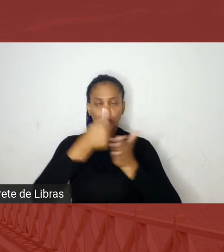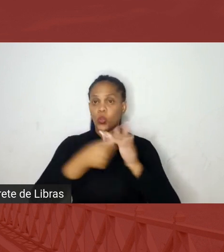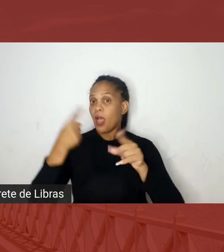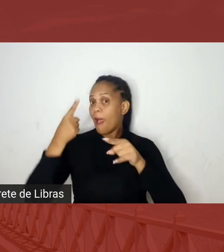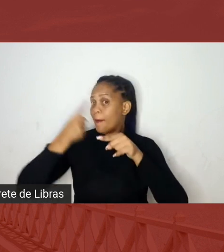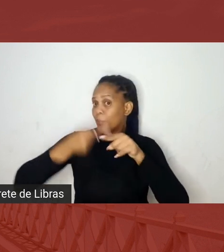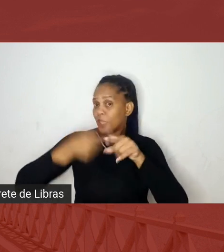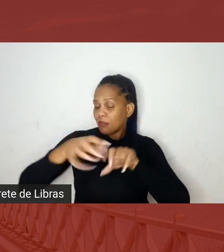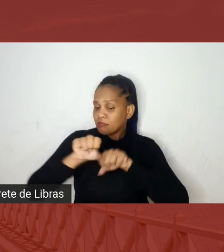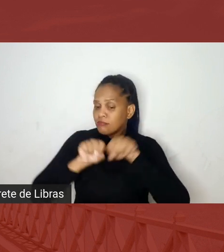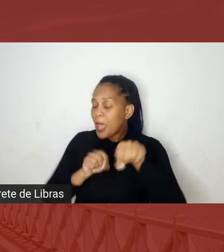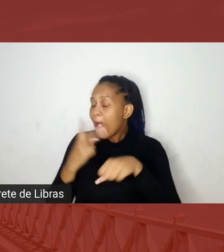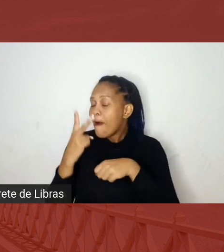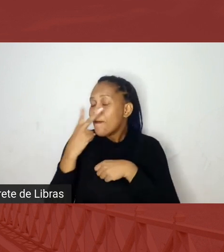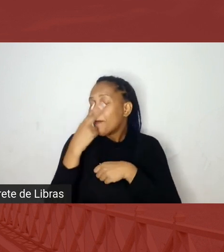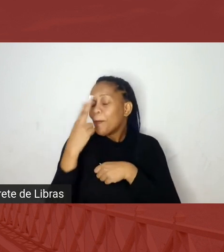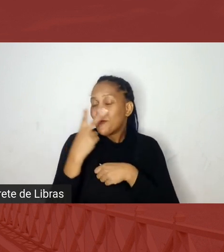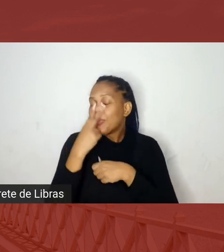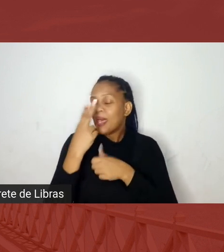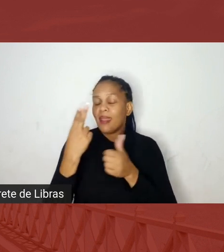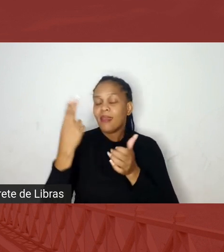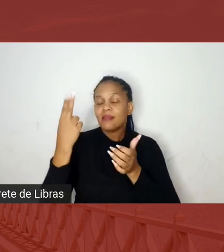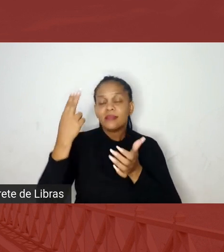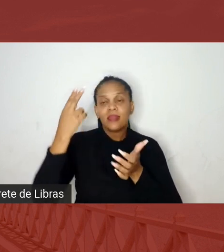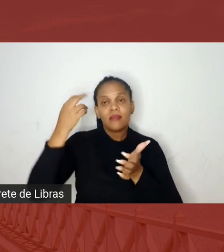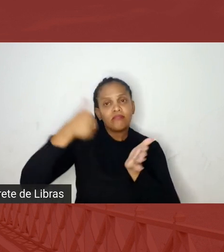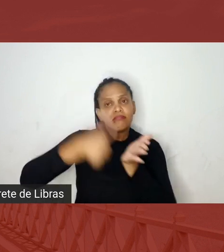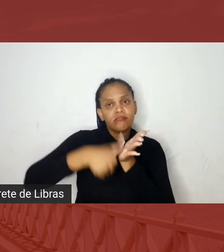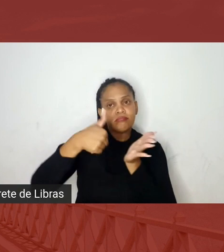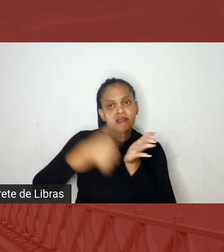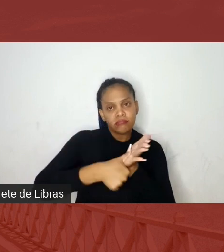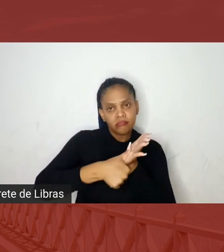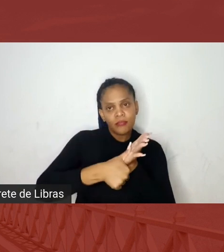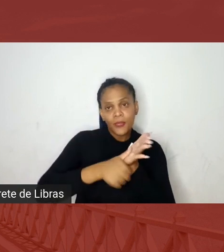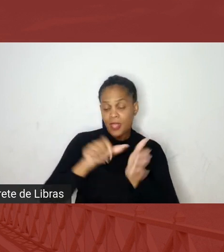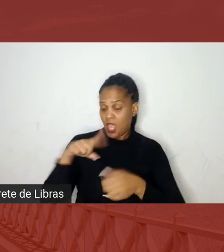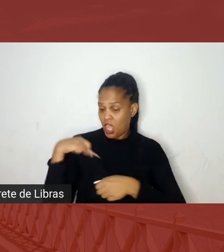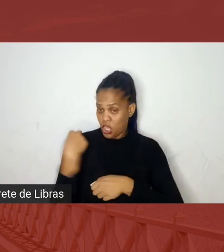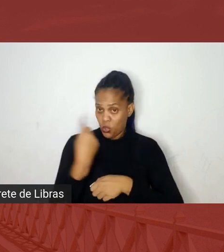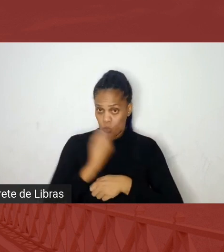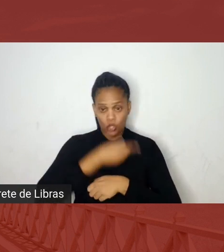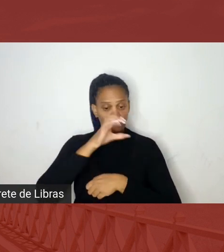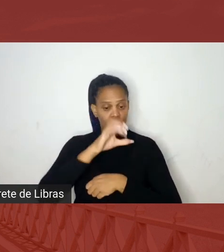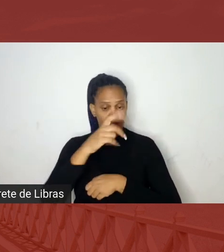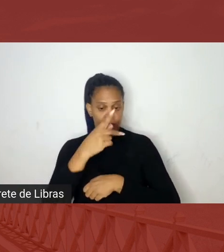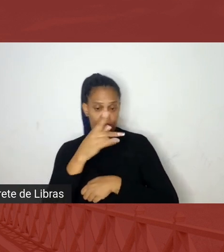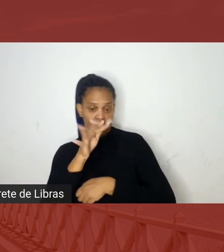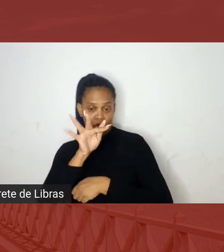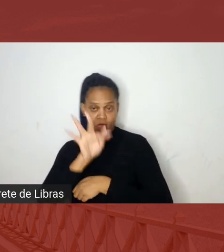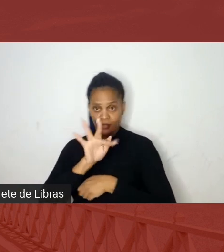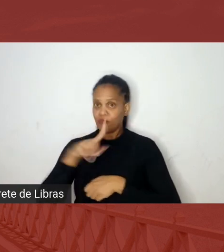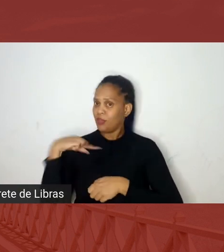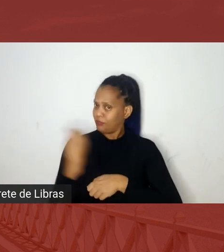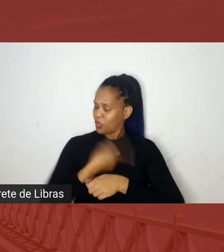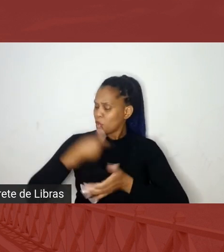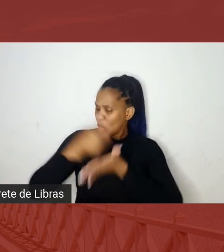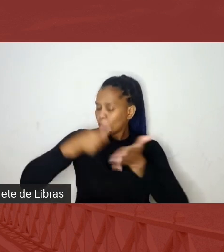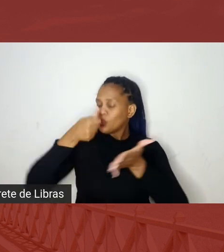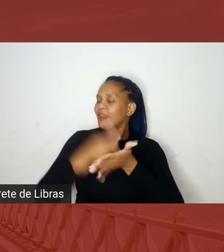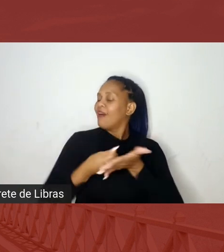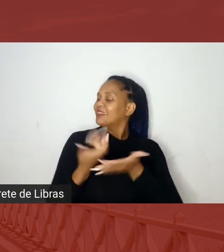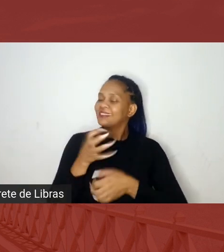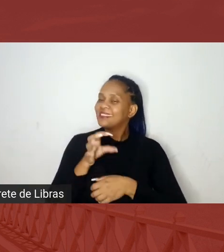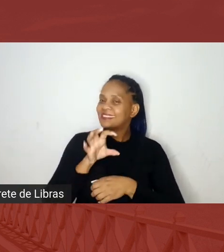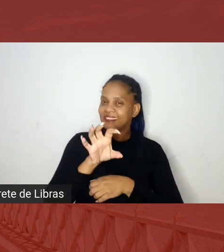certidão de nascimento, e a demarcação é o nosso CPF, então, a gente está lutando por ele, e é isso, e agora deixa a nossa garota